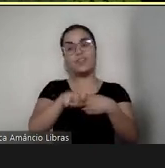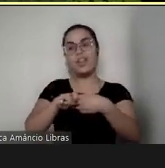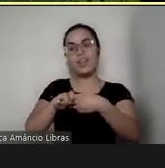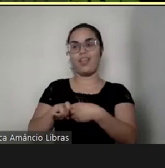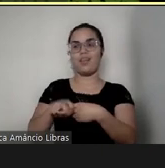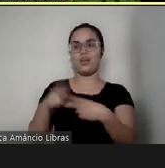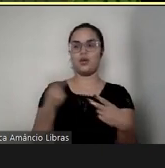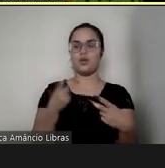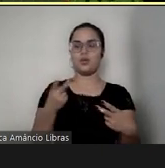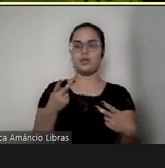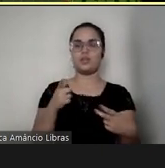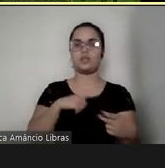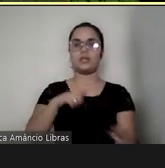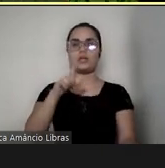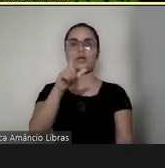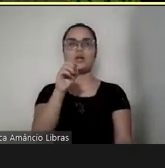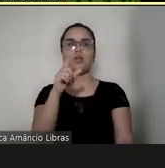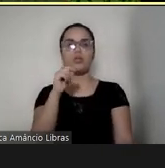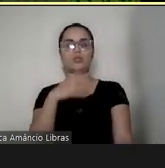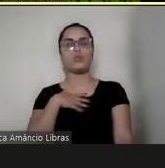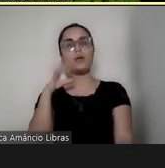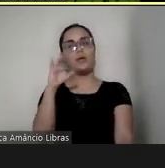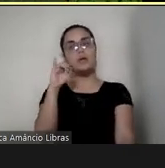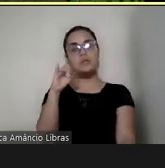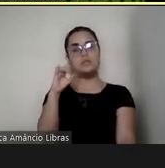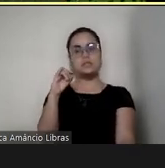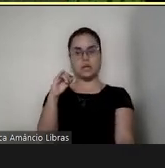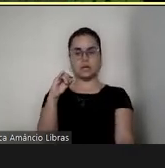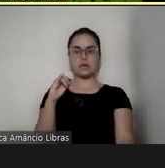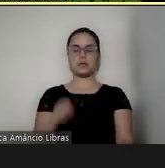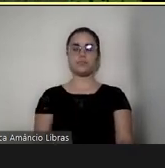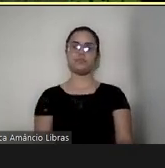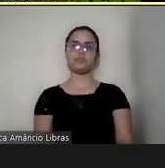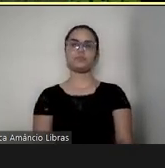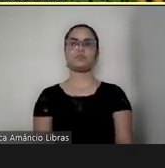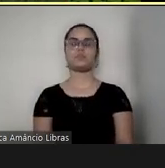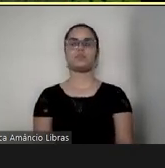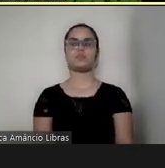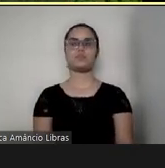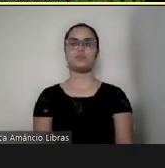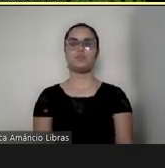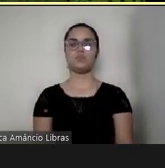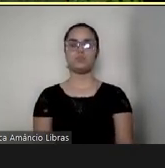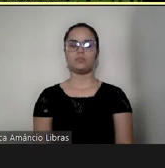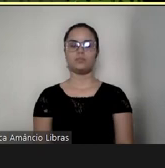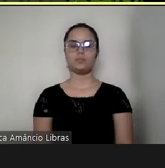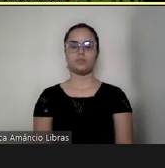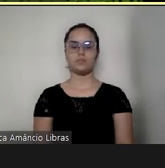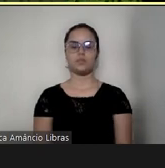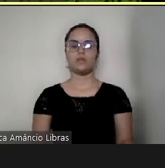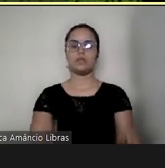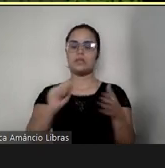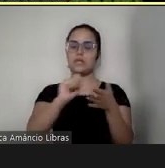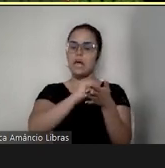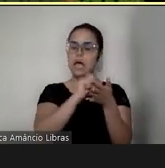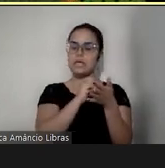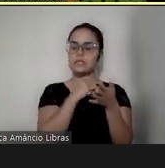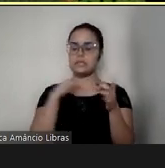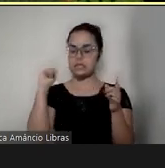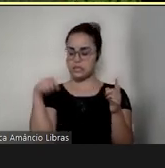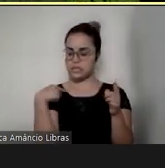Tem o logo aqui da minha página, que é Superando Diagnósticos, e tá escrito aqui Nossa História, tá?